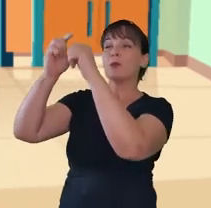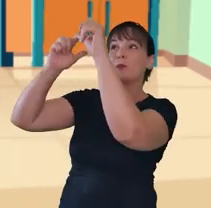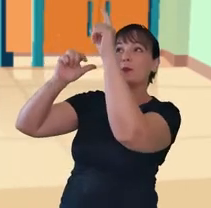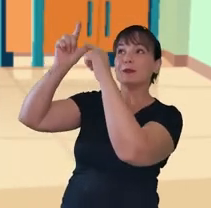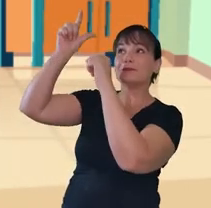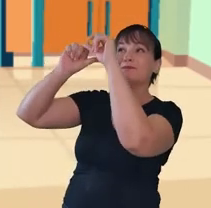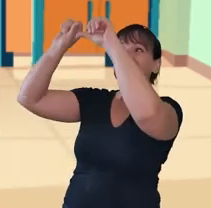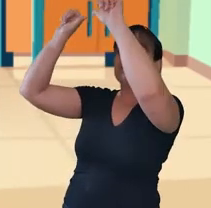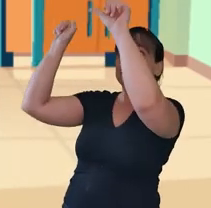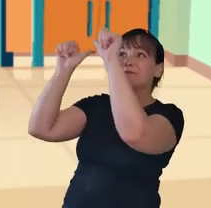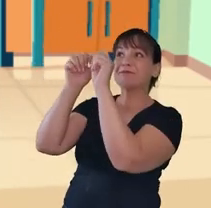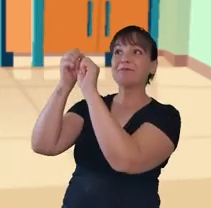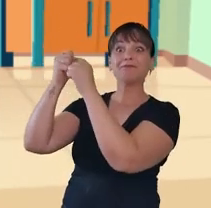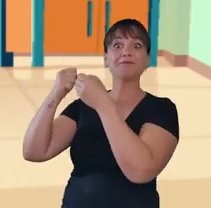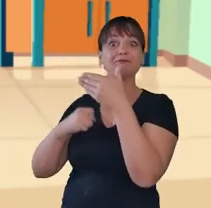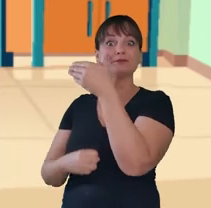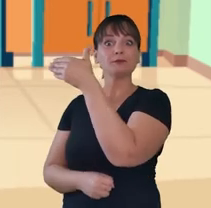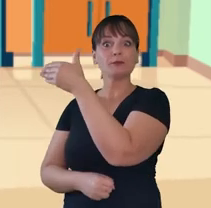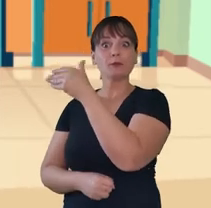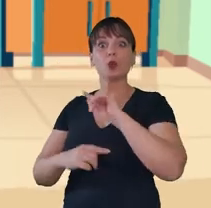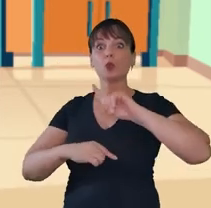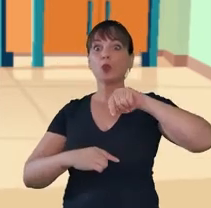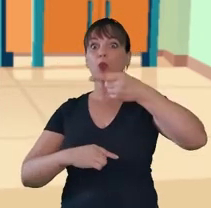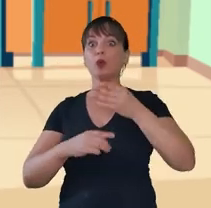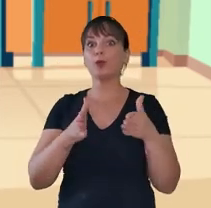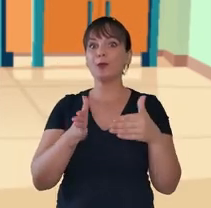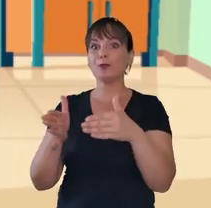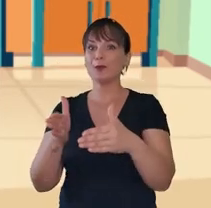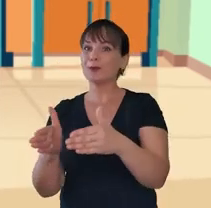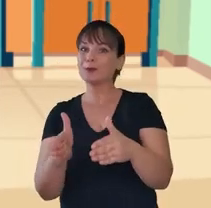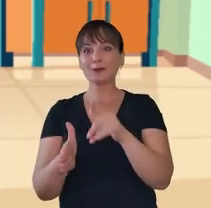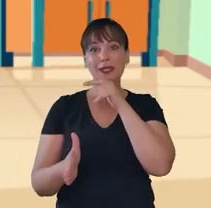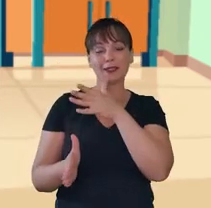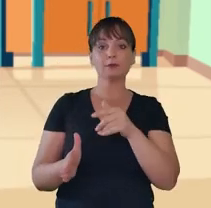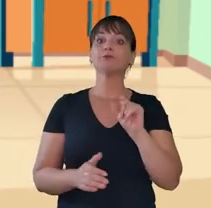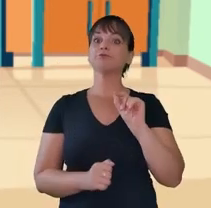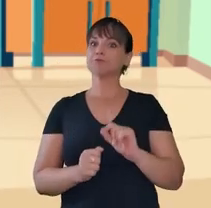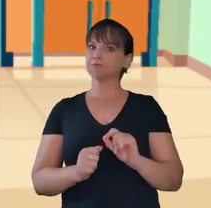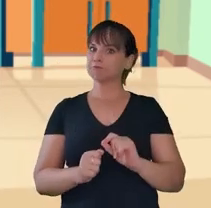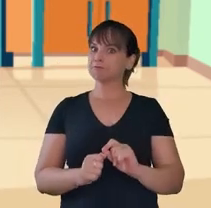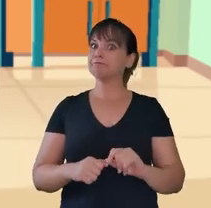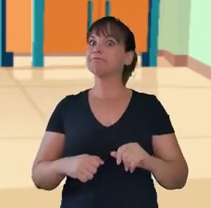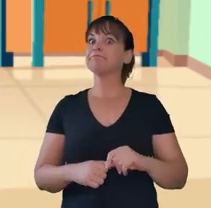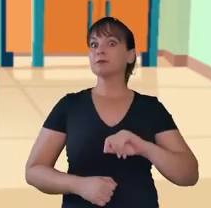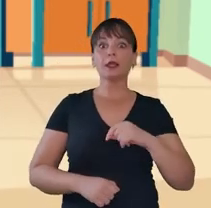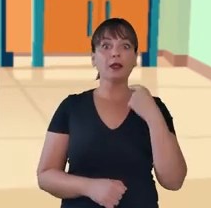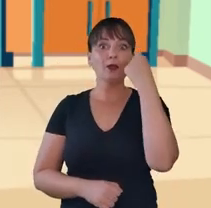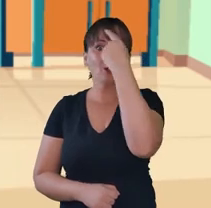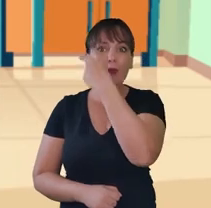daquele peixe estava, do outro lado do rio. E foi assim que fizeram. Em